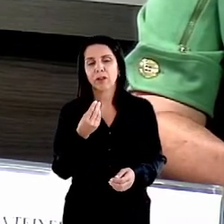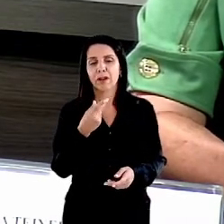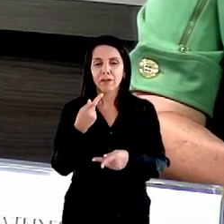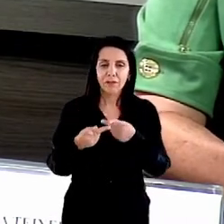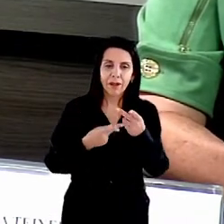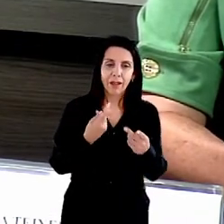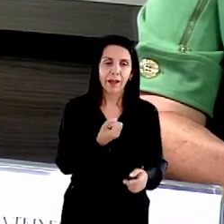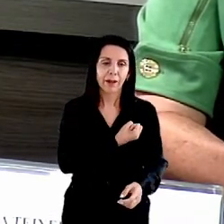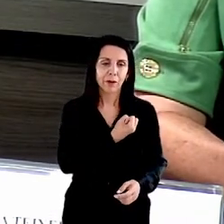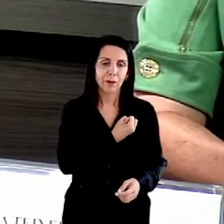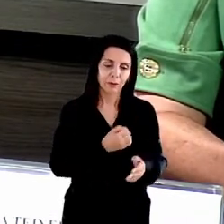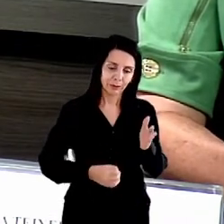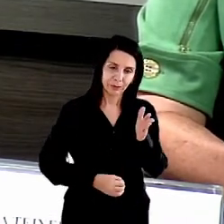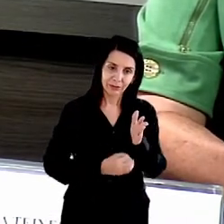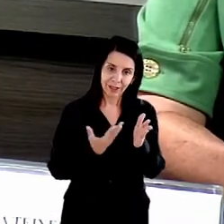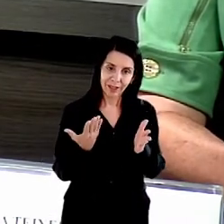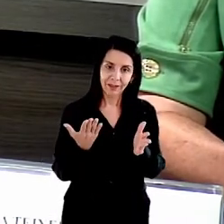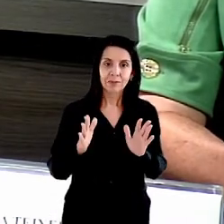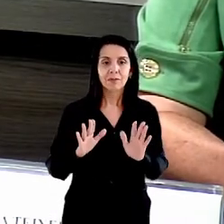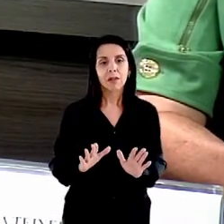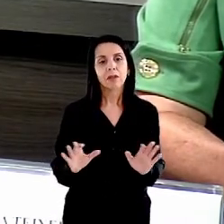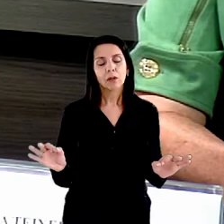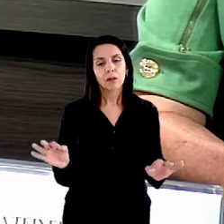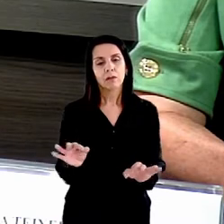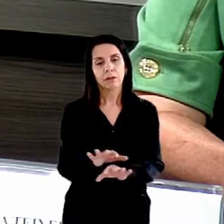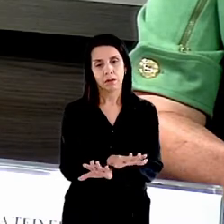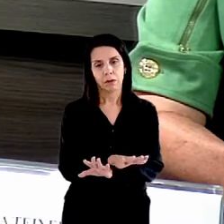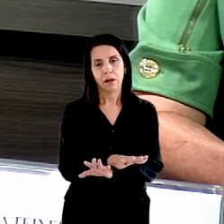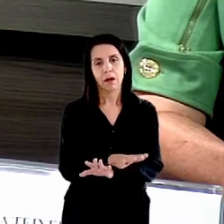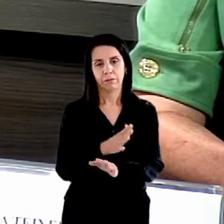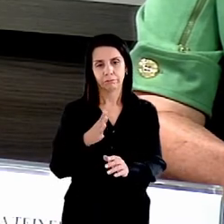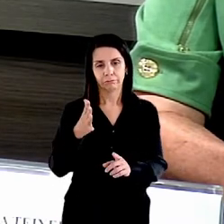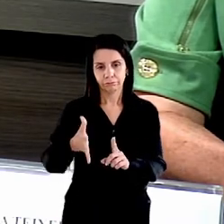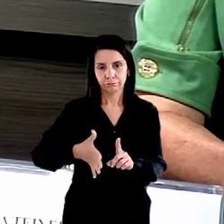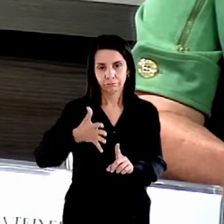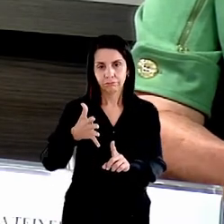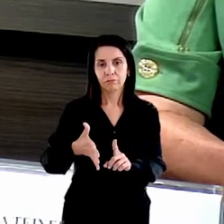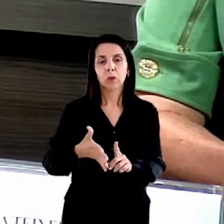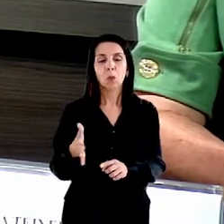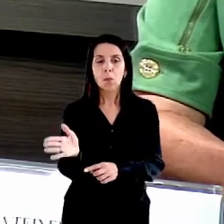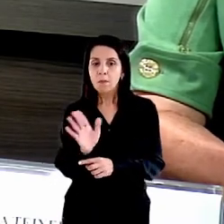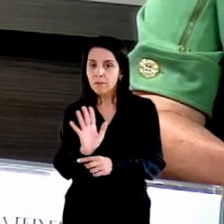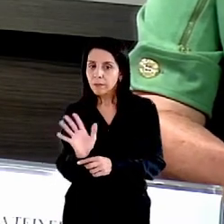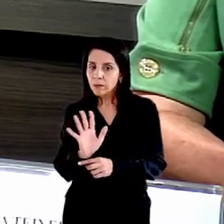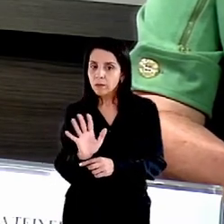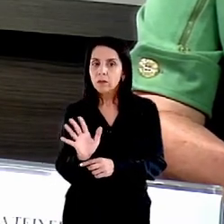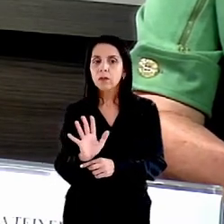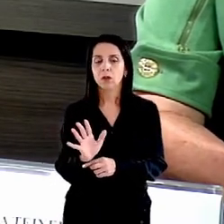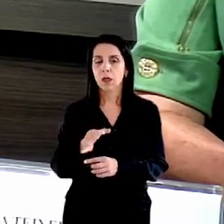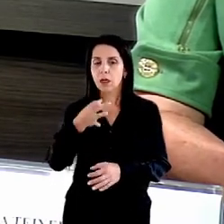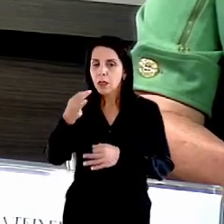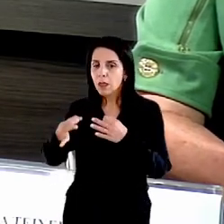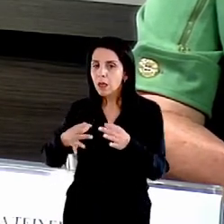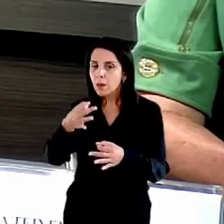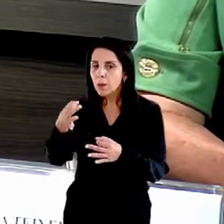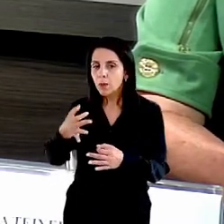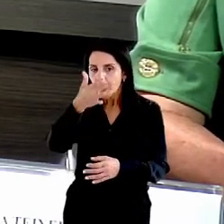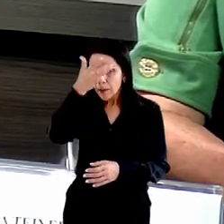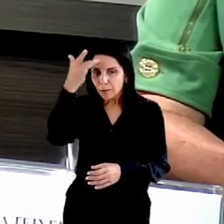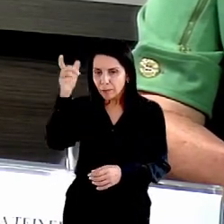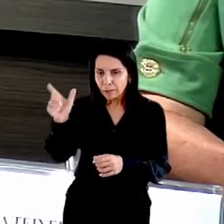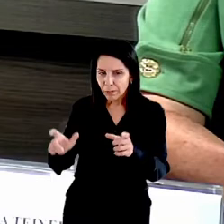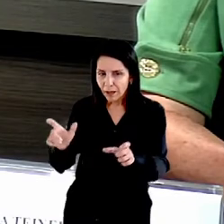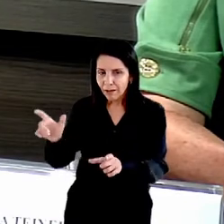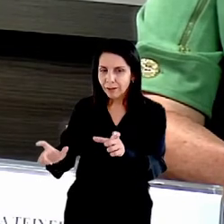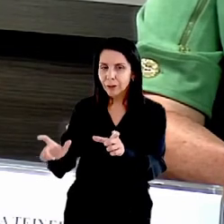mas eu resolvi encerrar a minha fala com um vídeo que a gente fez com depoimentos das pessoas lá na ponta, de